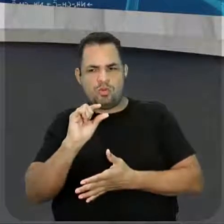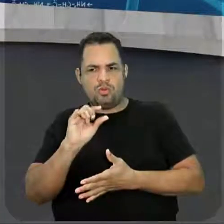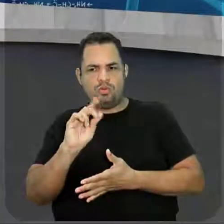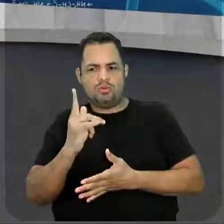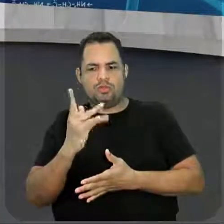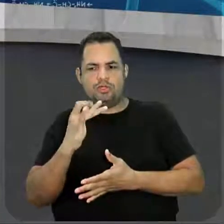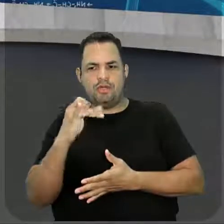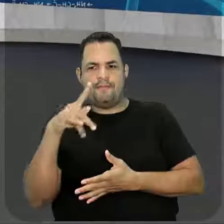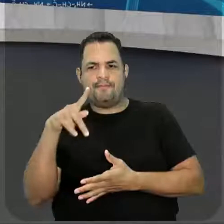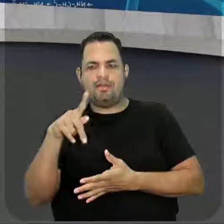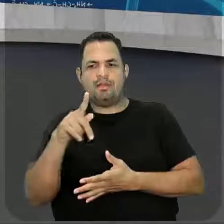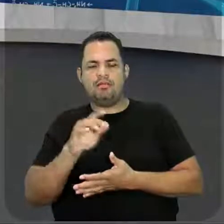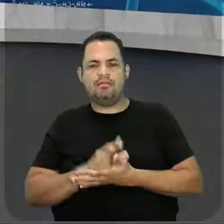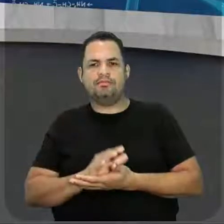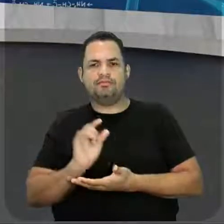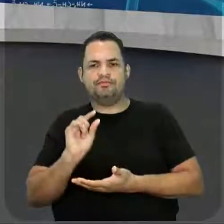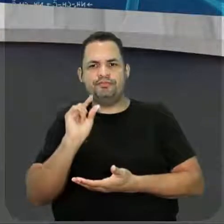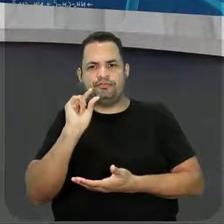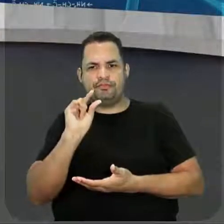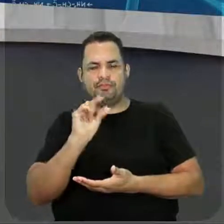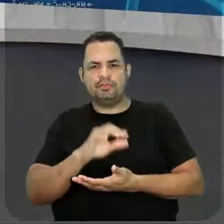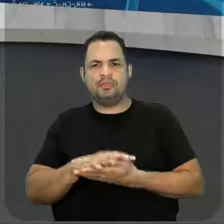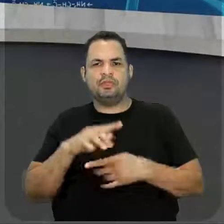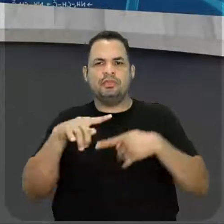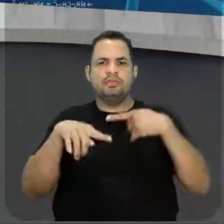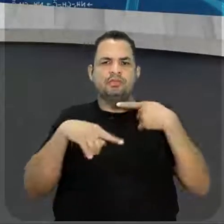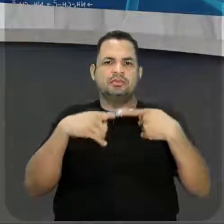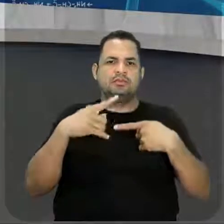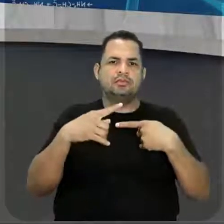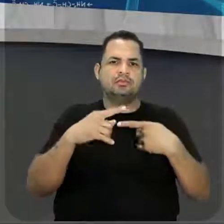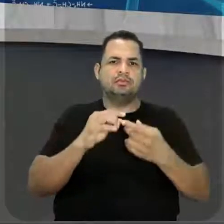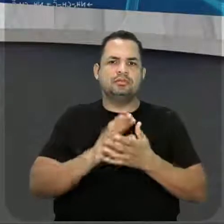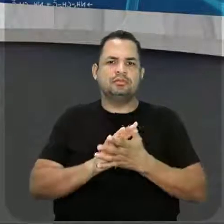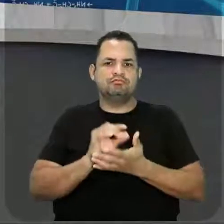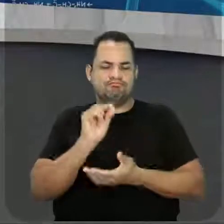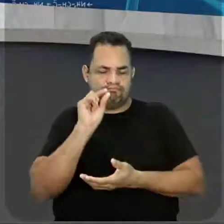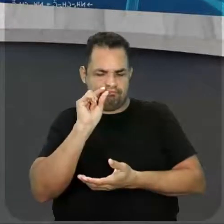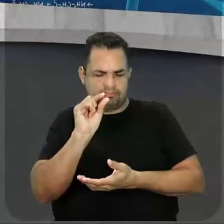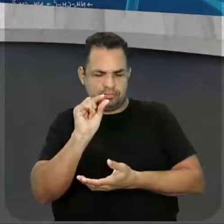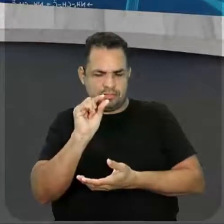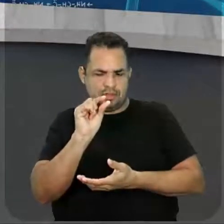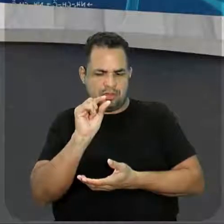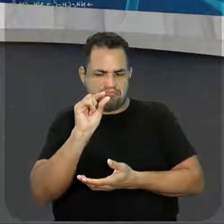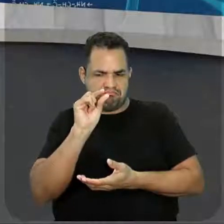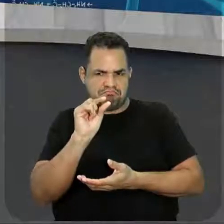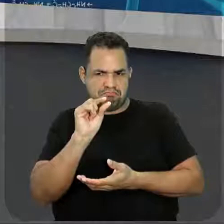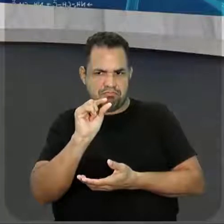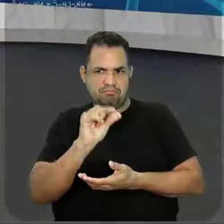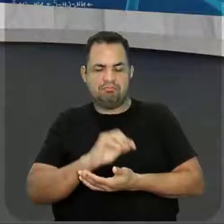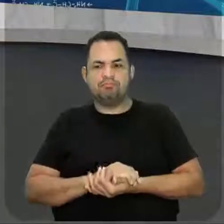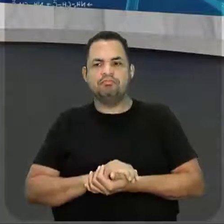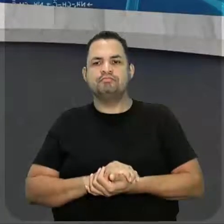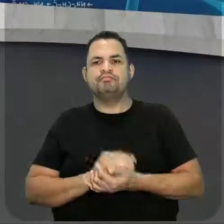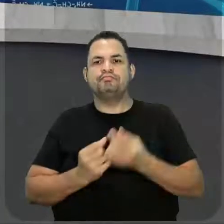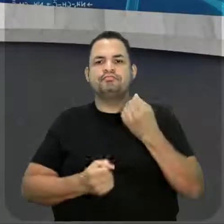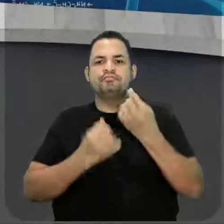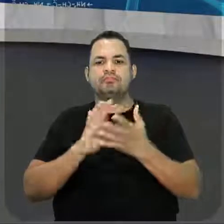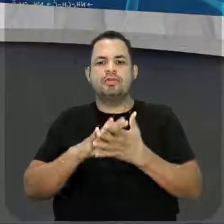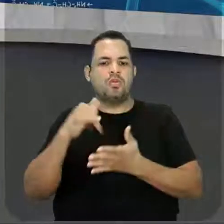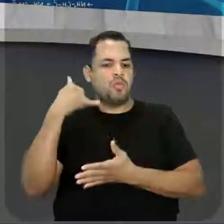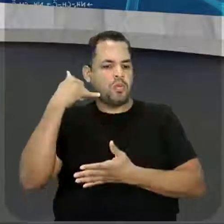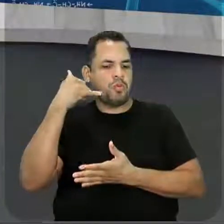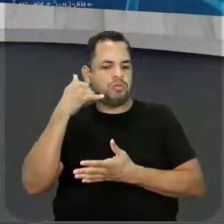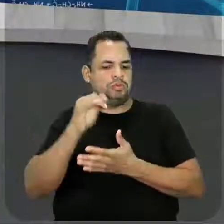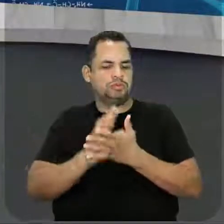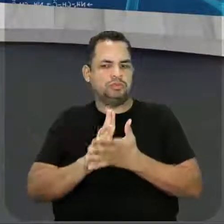tamanho. Não é grande, mas também... Depois a gente conheceu o microchip, ele era um pouquinho menor. E alguns celulares só